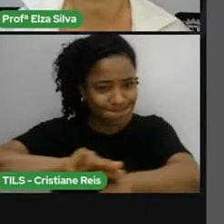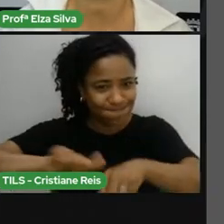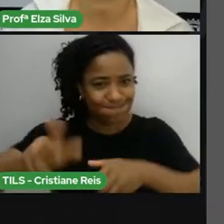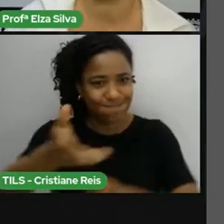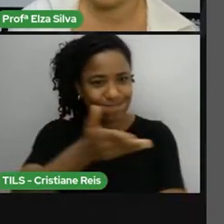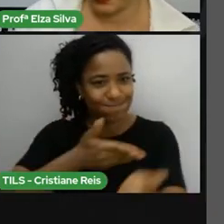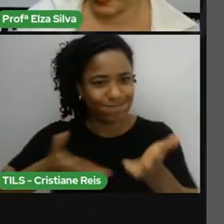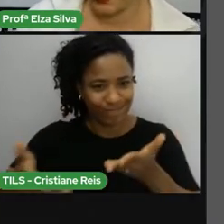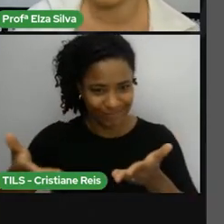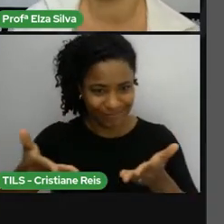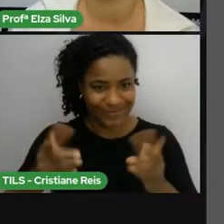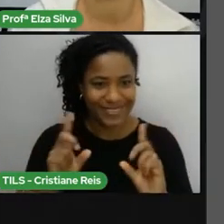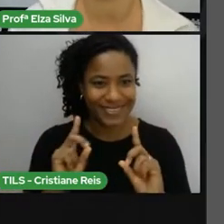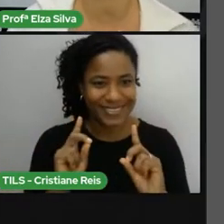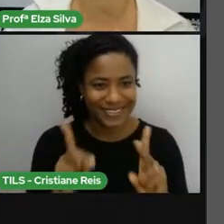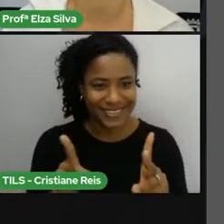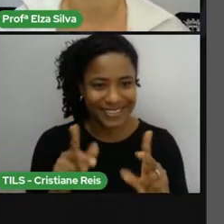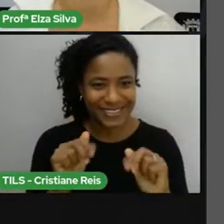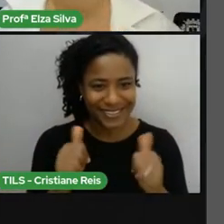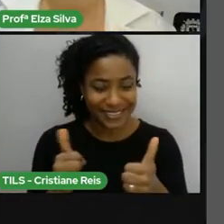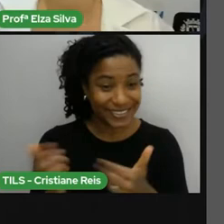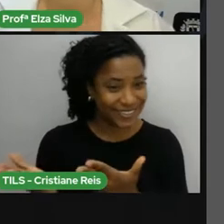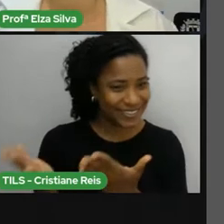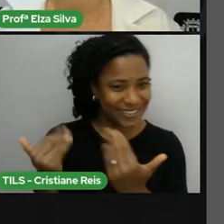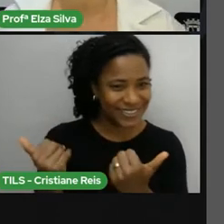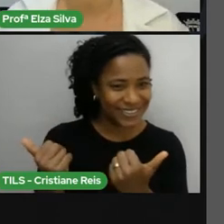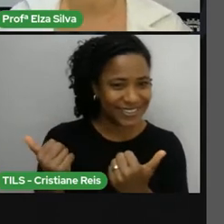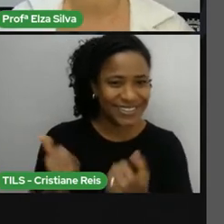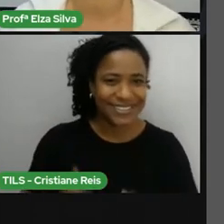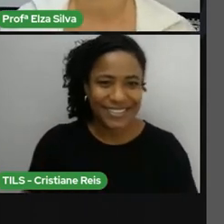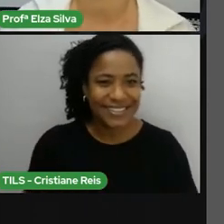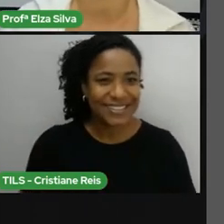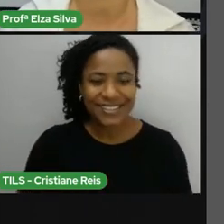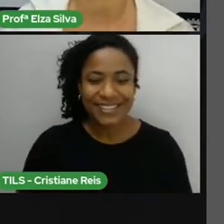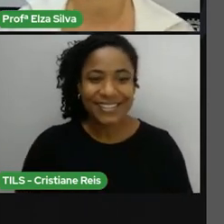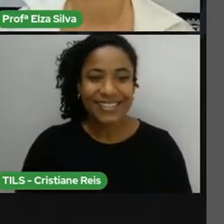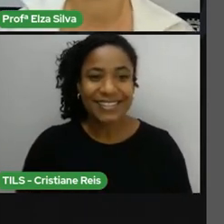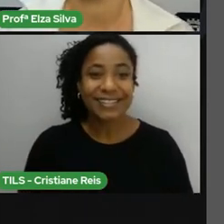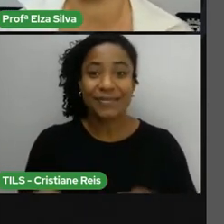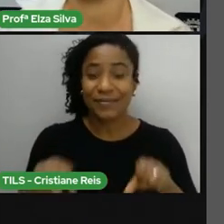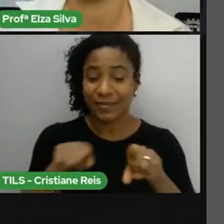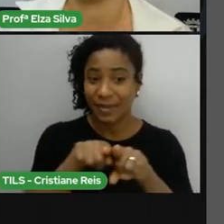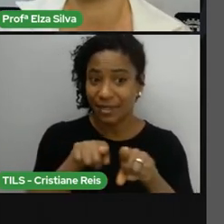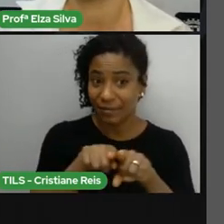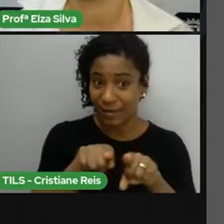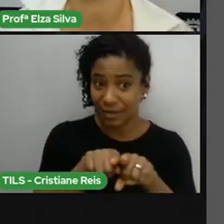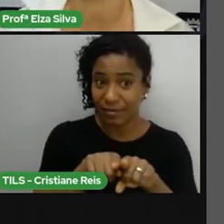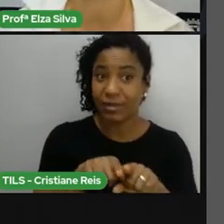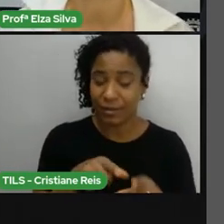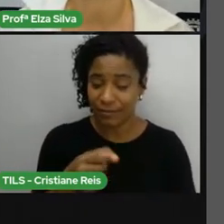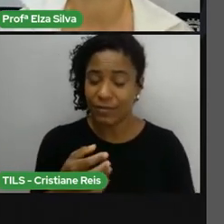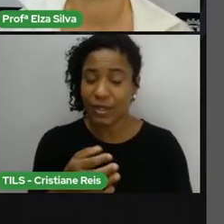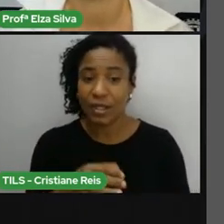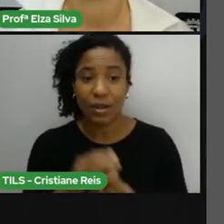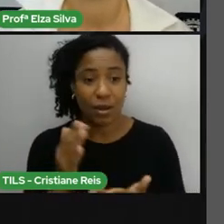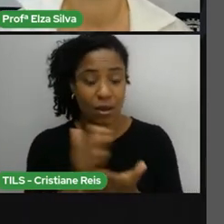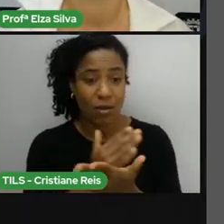Ok? Let's go. Trago também aqui algumas dicas, tips.